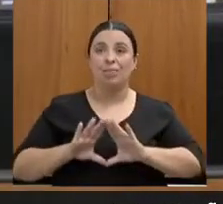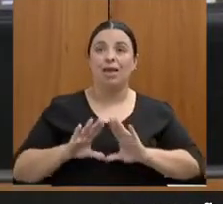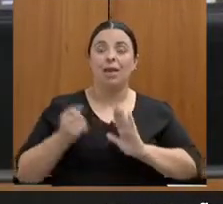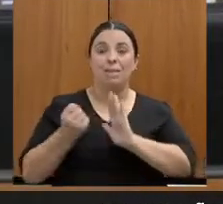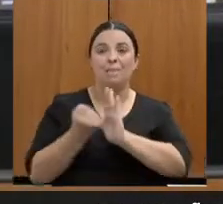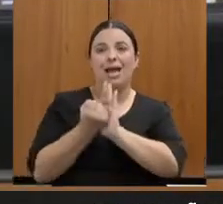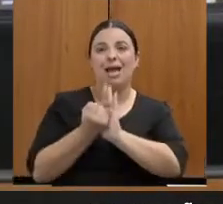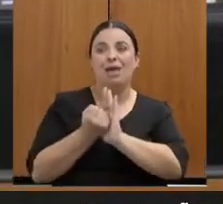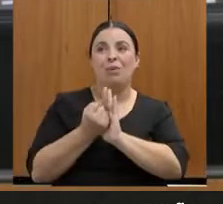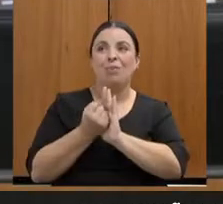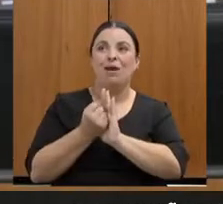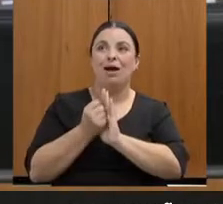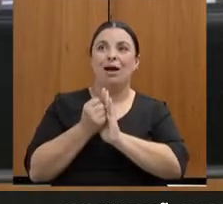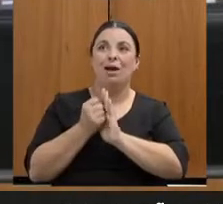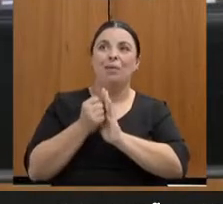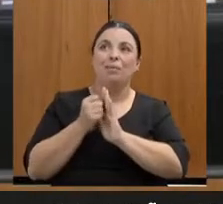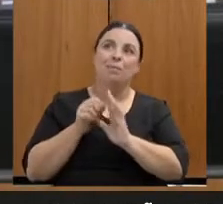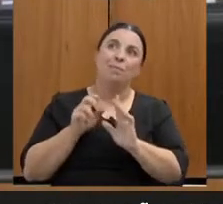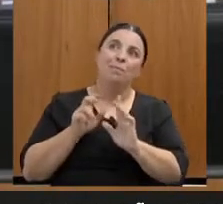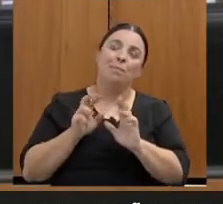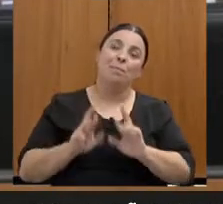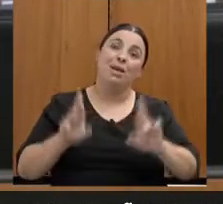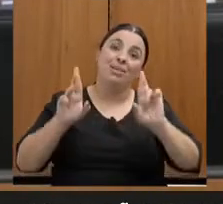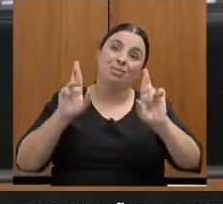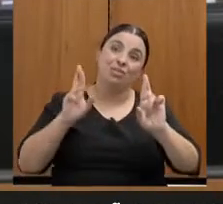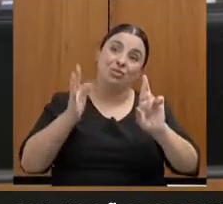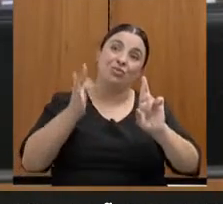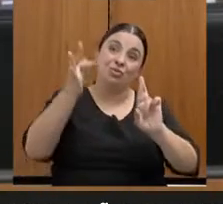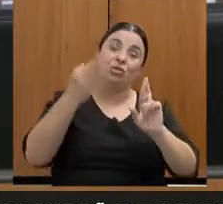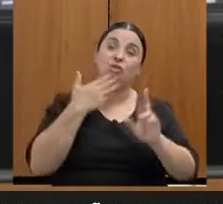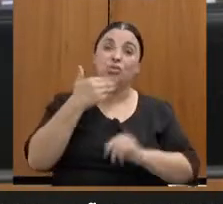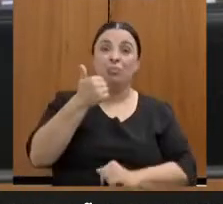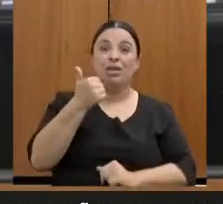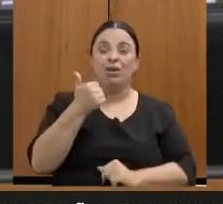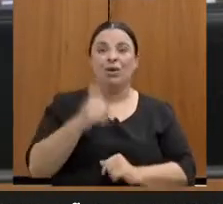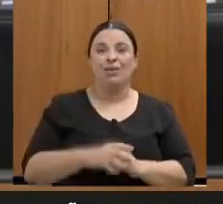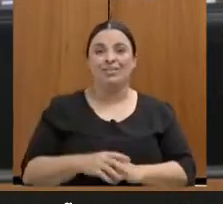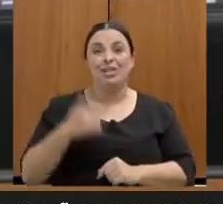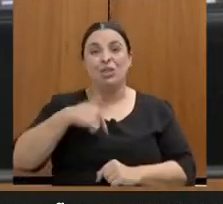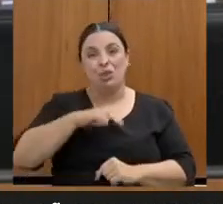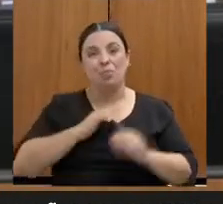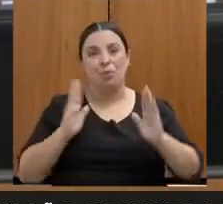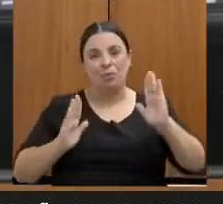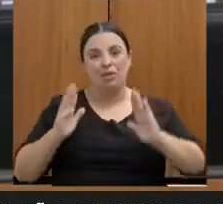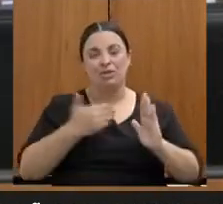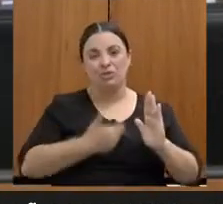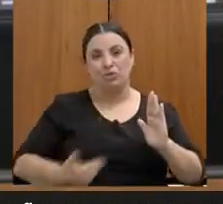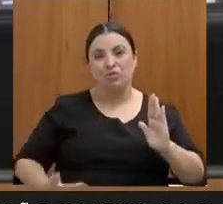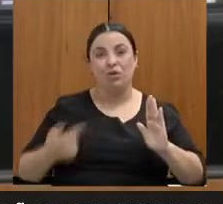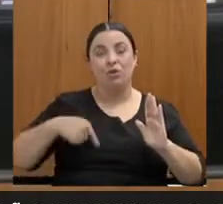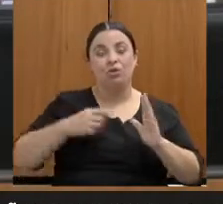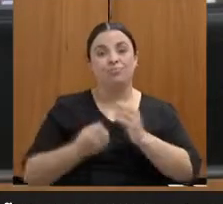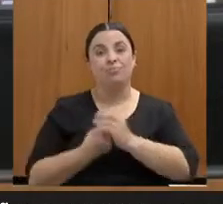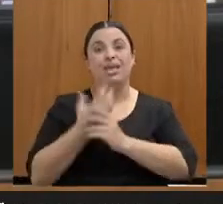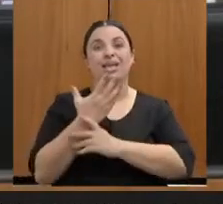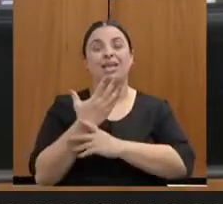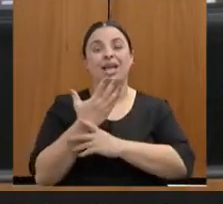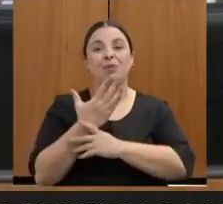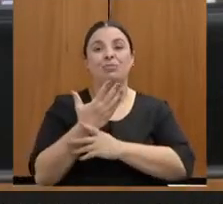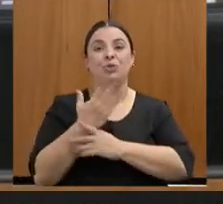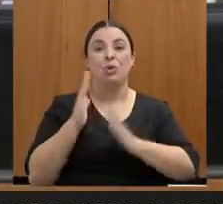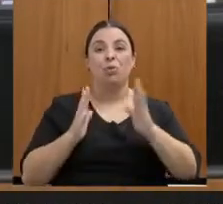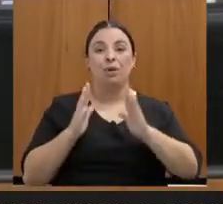na minha gestão e a partir da minha história de vida, que nós criamos a licença maternidade para as parlamentares. Em 2019,